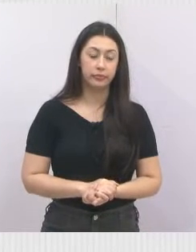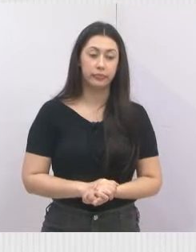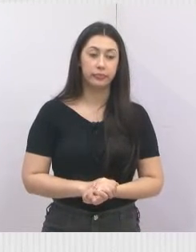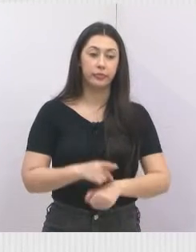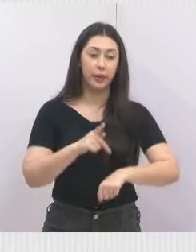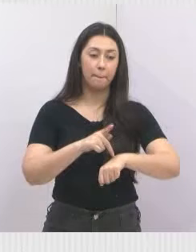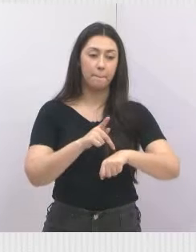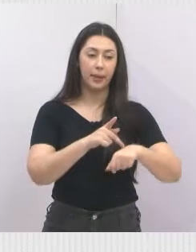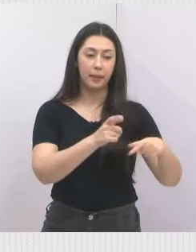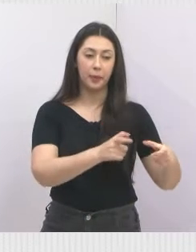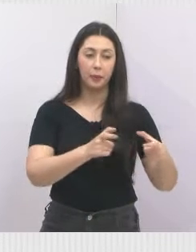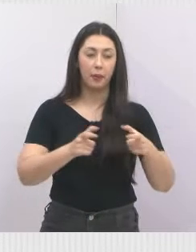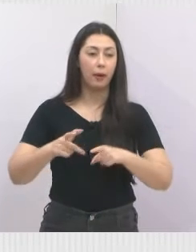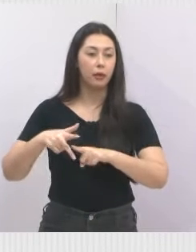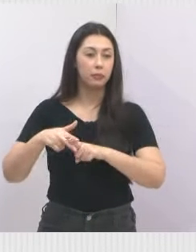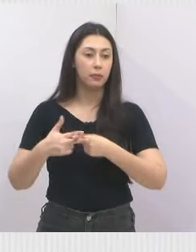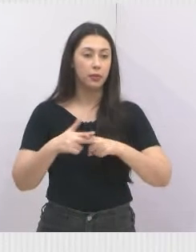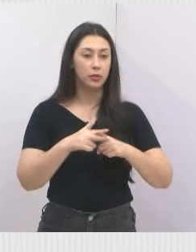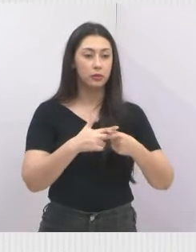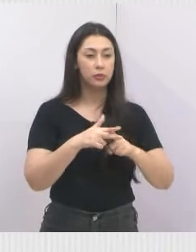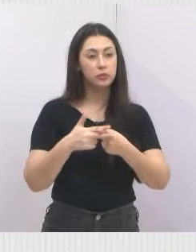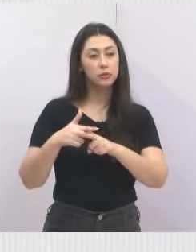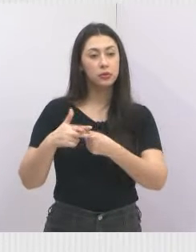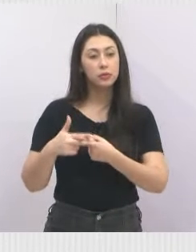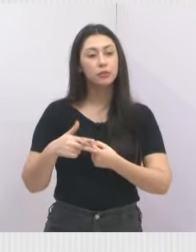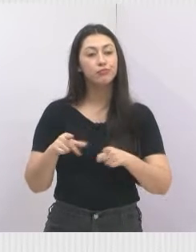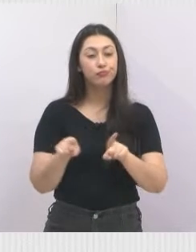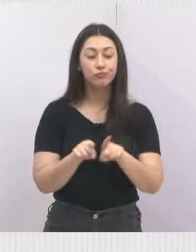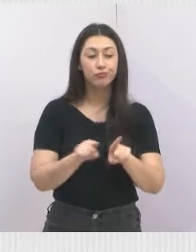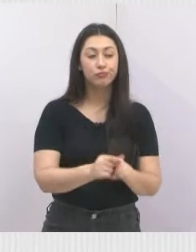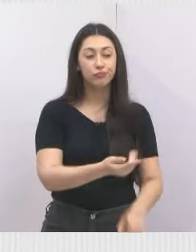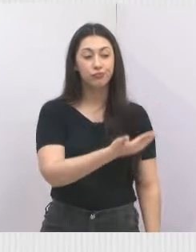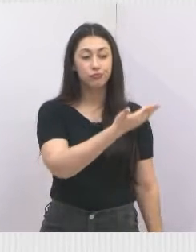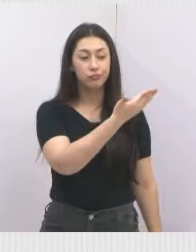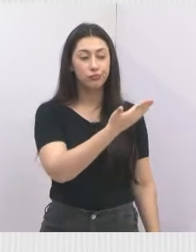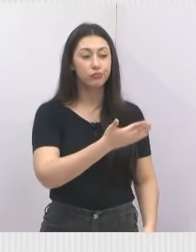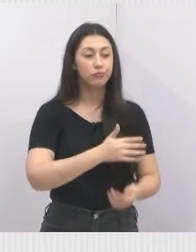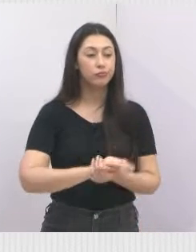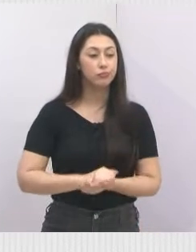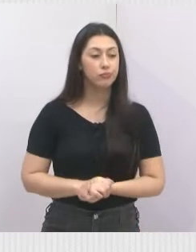Paralepipo também, pra fazer a manutenção, também tá desse jeito, né?